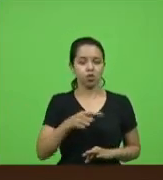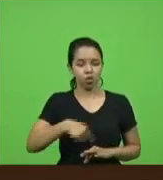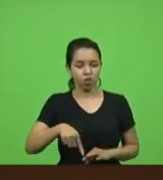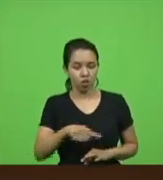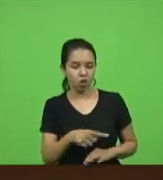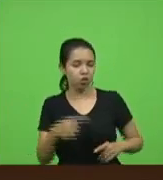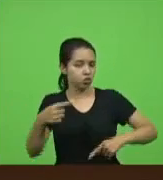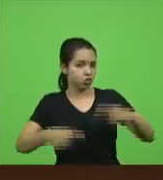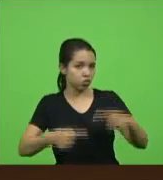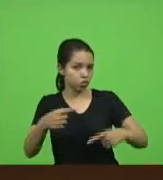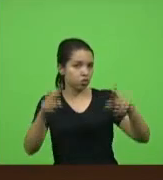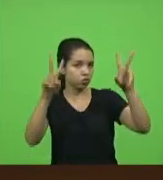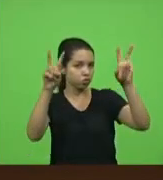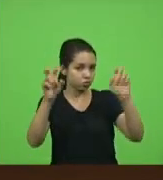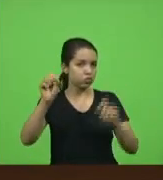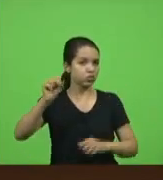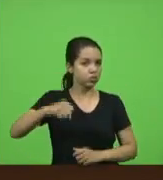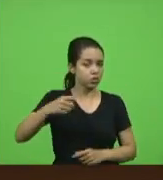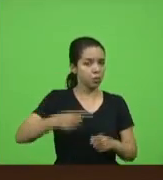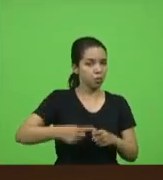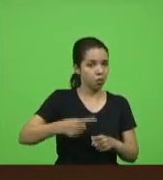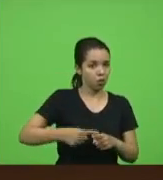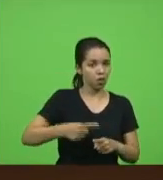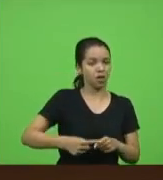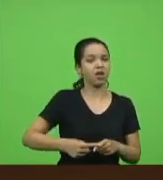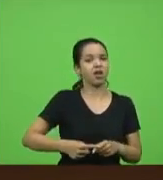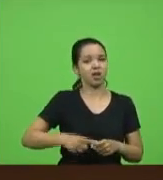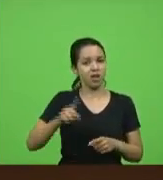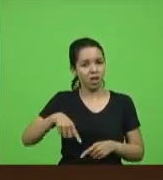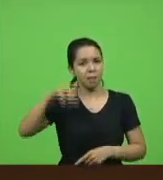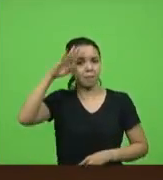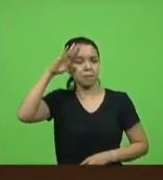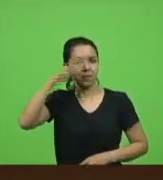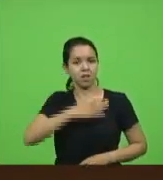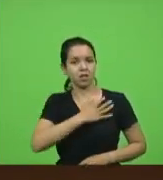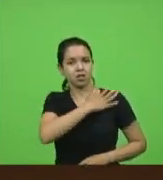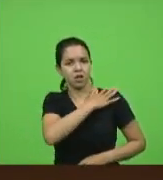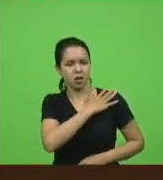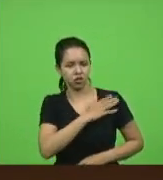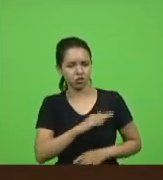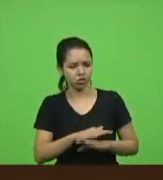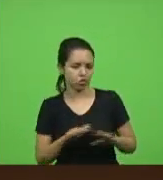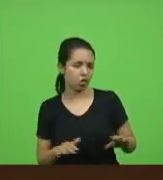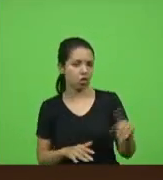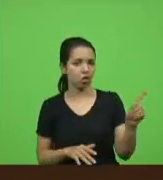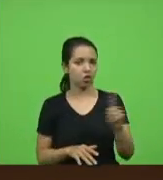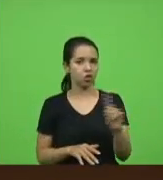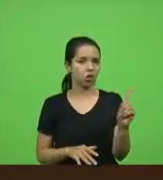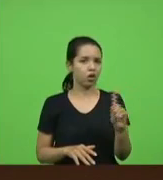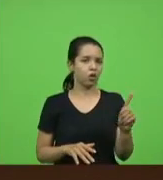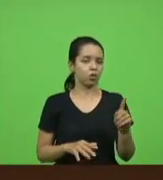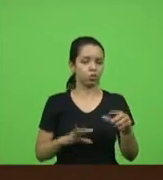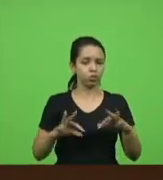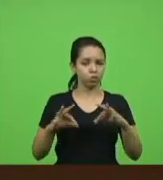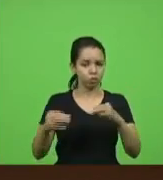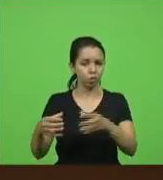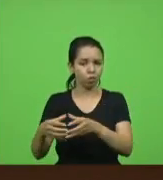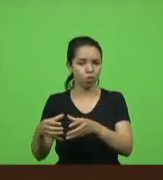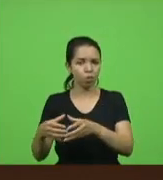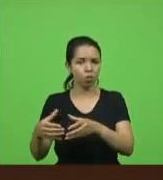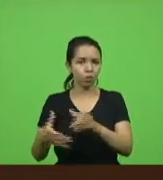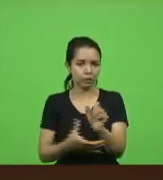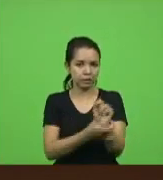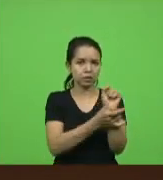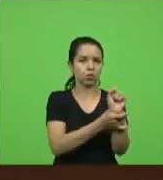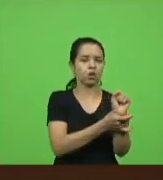porque são os militares e não é só a polícia militar não toda a segurança está nessa questão sabe quanto que é